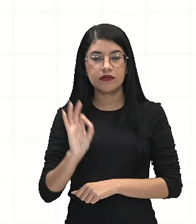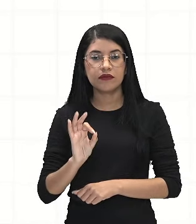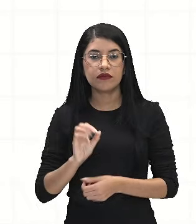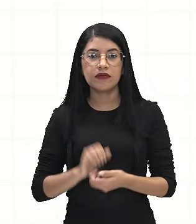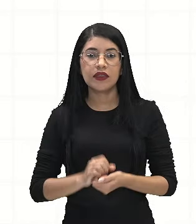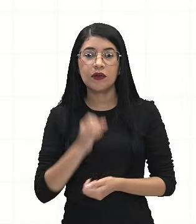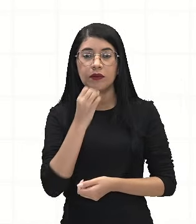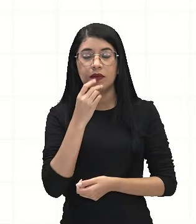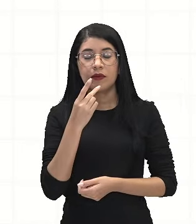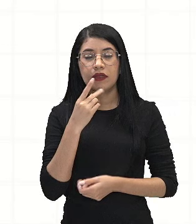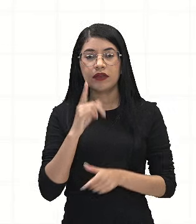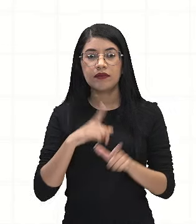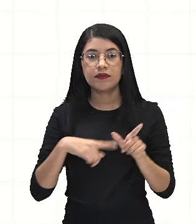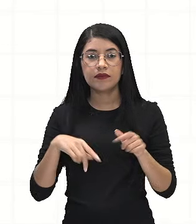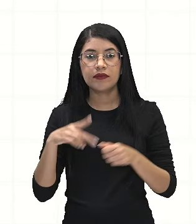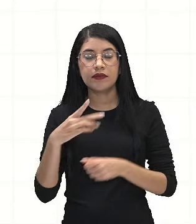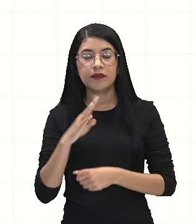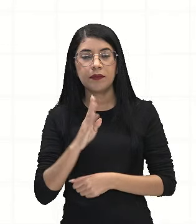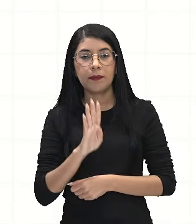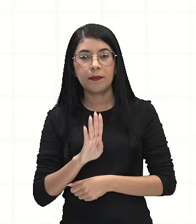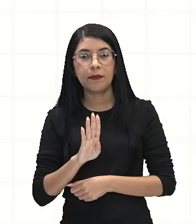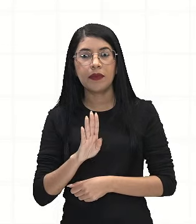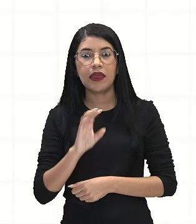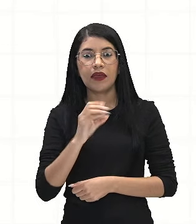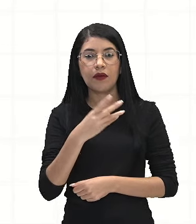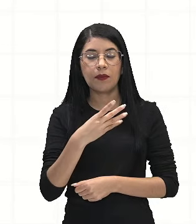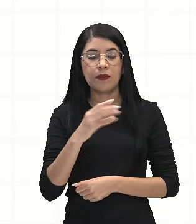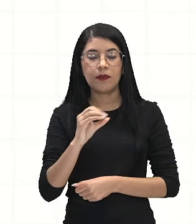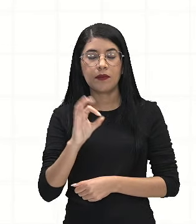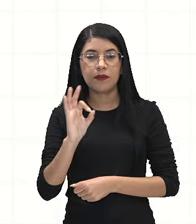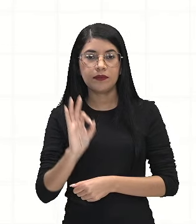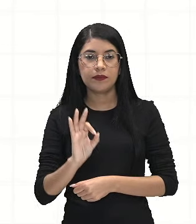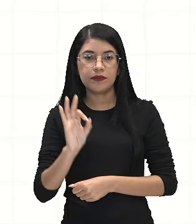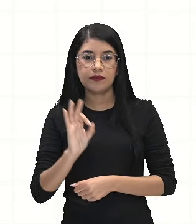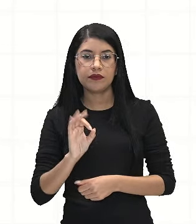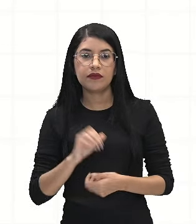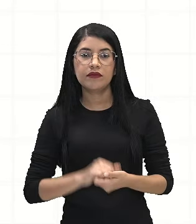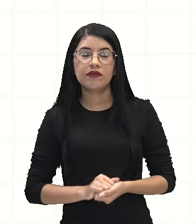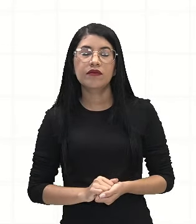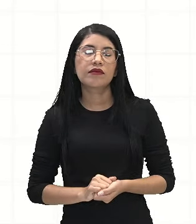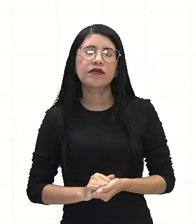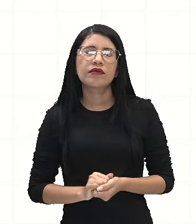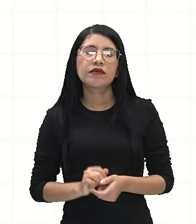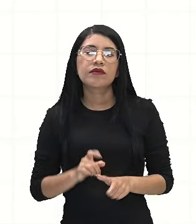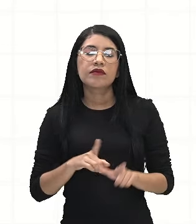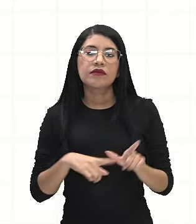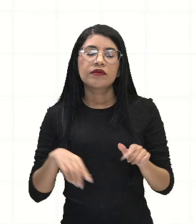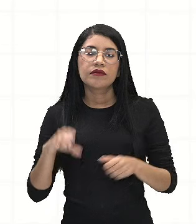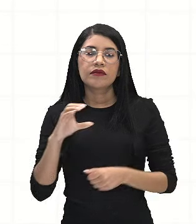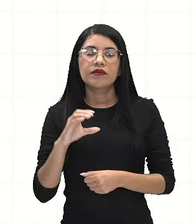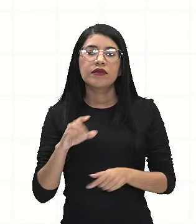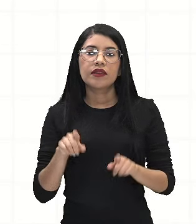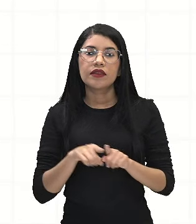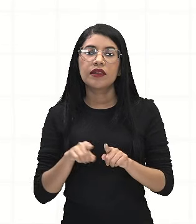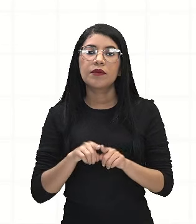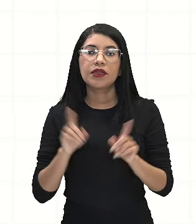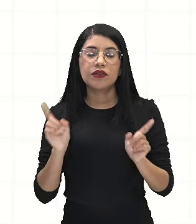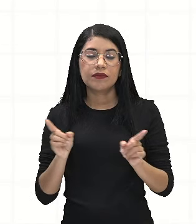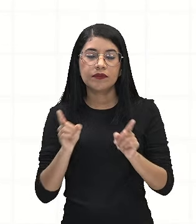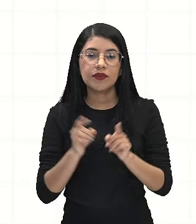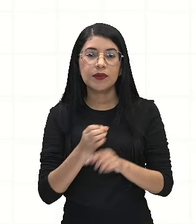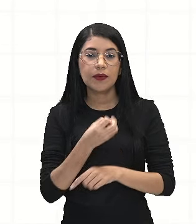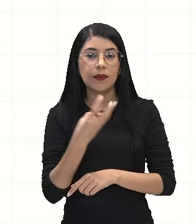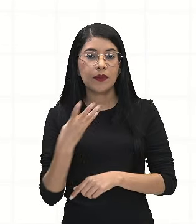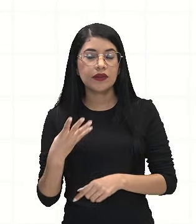probabilidade da letra B é de 40%. E na letra C, a gente também teve uma redução do espaço amostral,